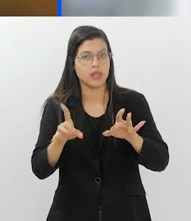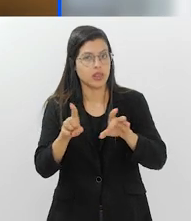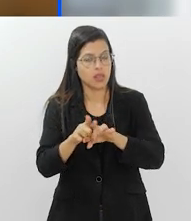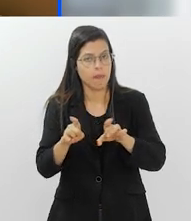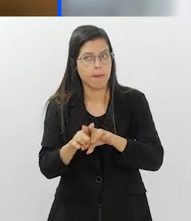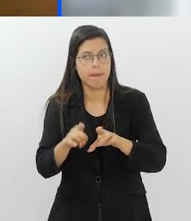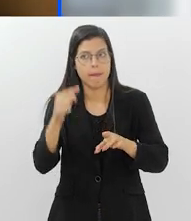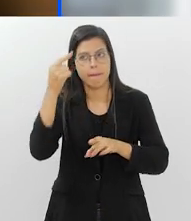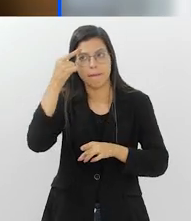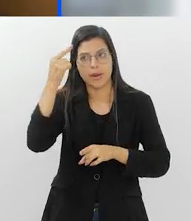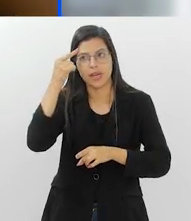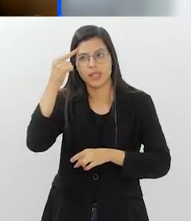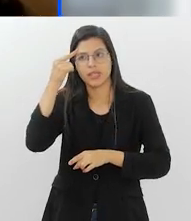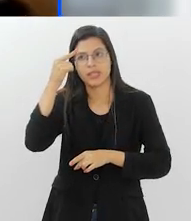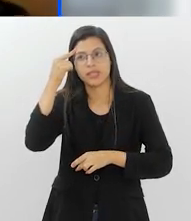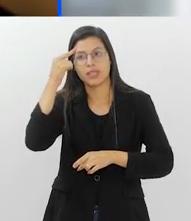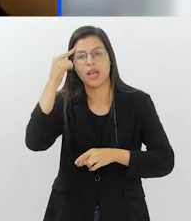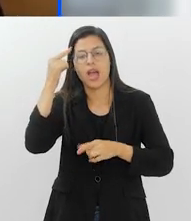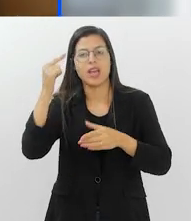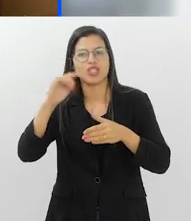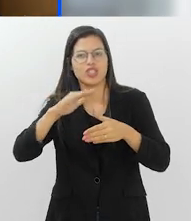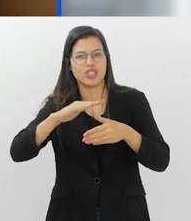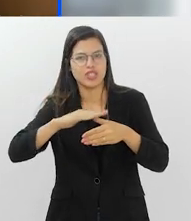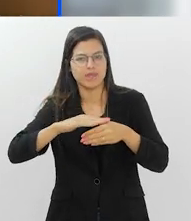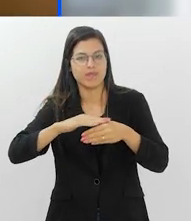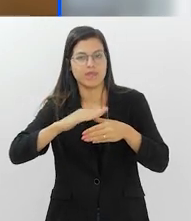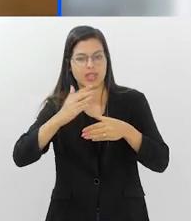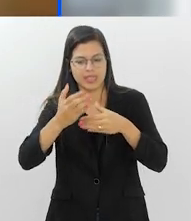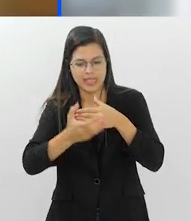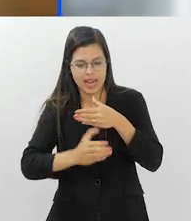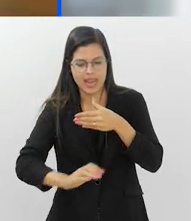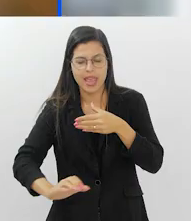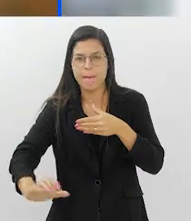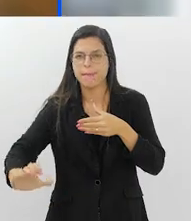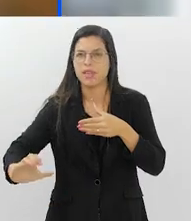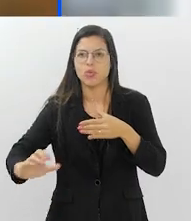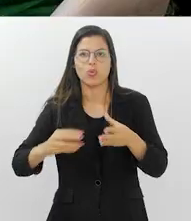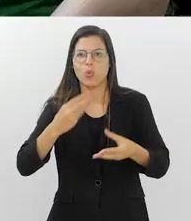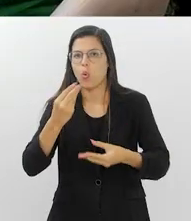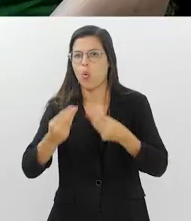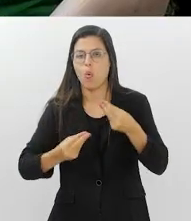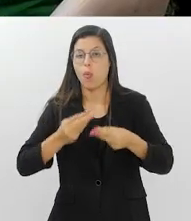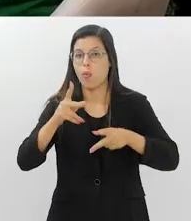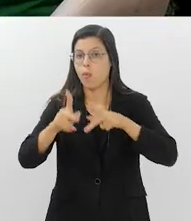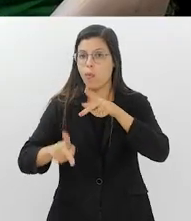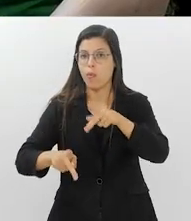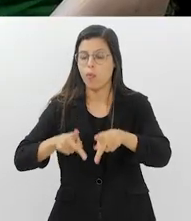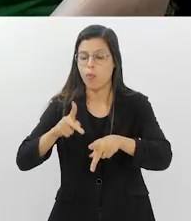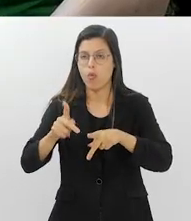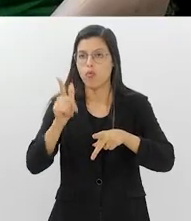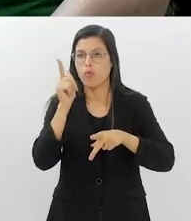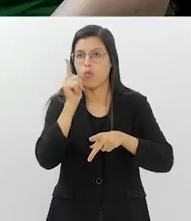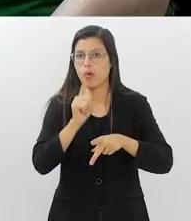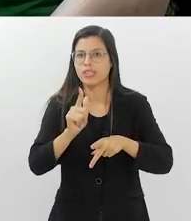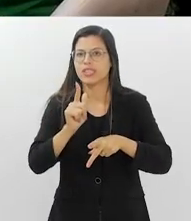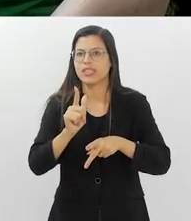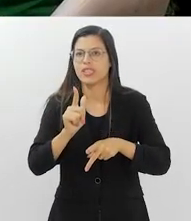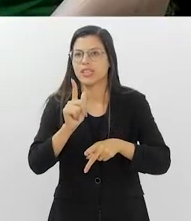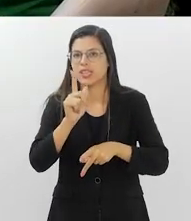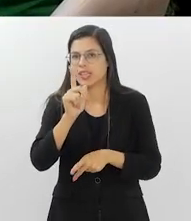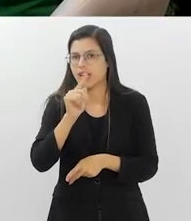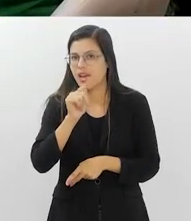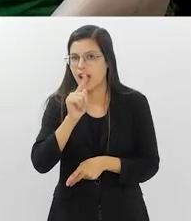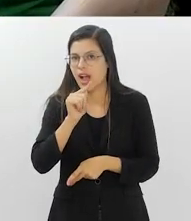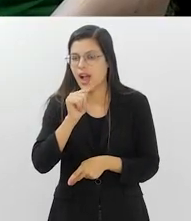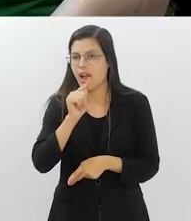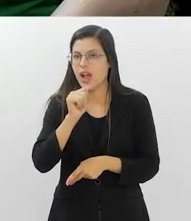disso, a gente precisa pensar em questões de saneamento, por exemplo, né? Como é que essa população vai conseguir se hidratar